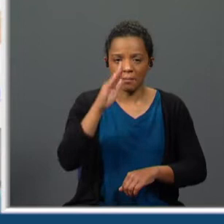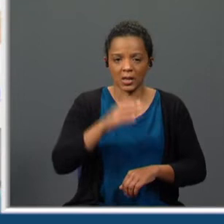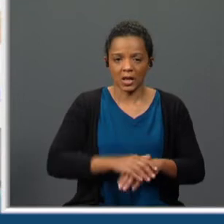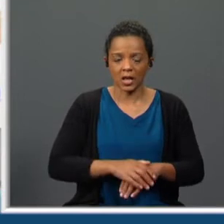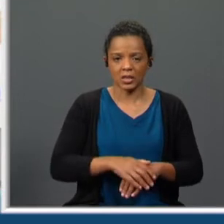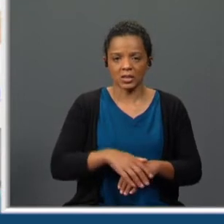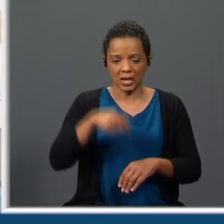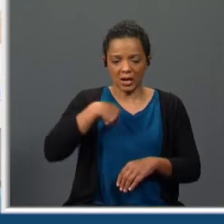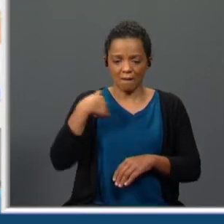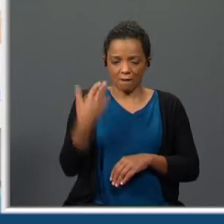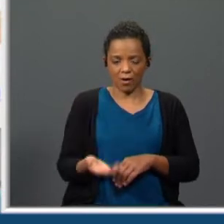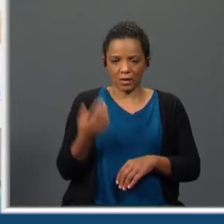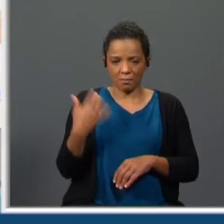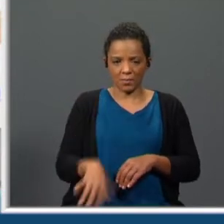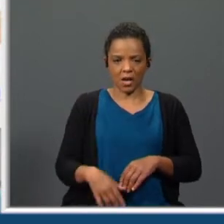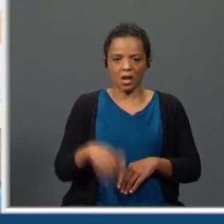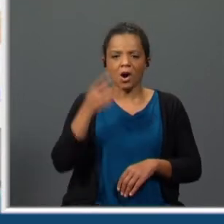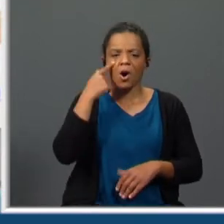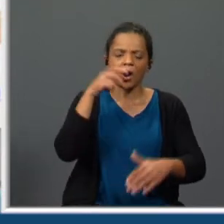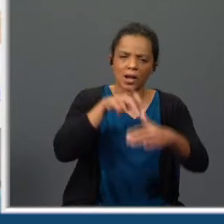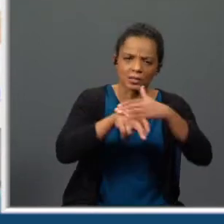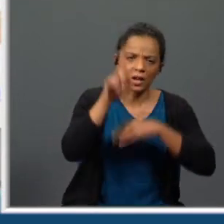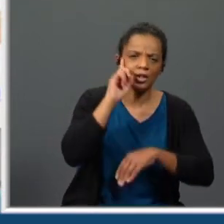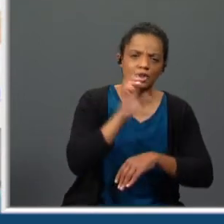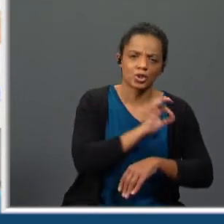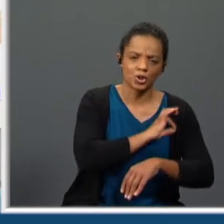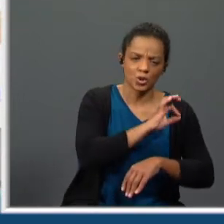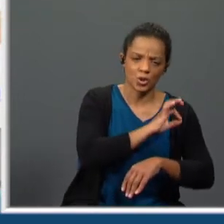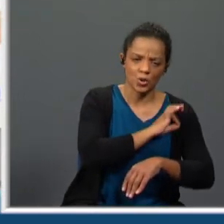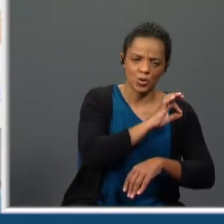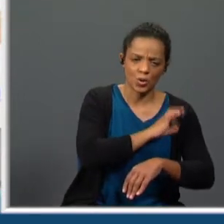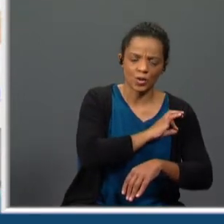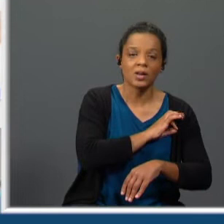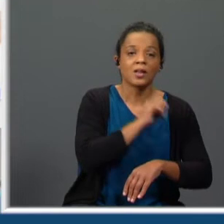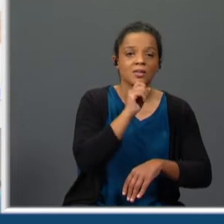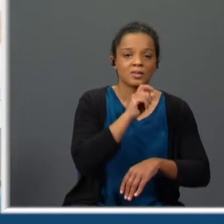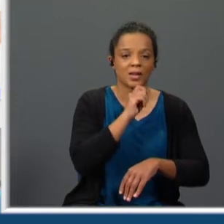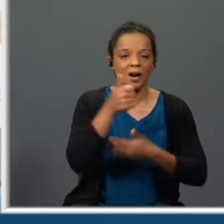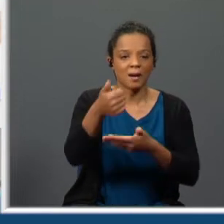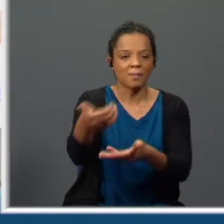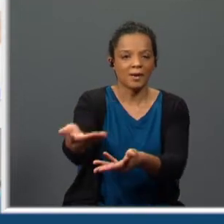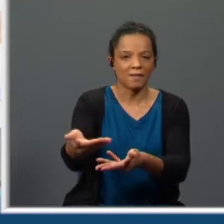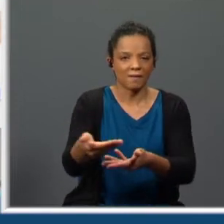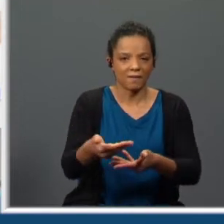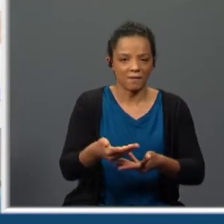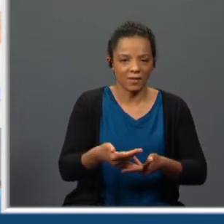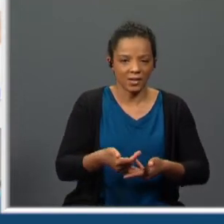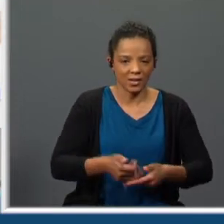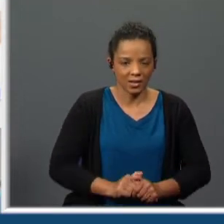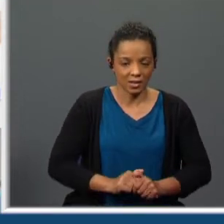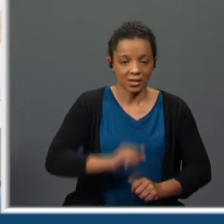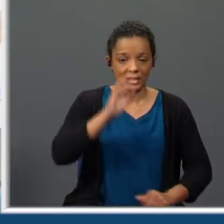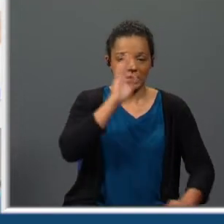mal cá de fora ora entrai minha senhora e sereis bem recebida se